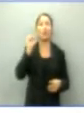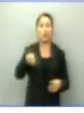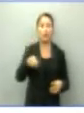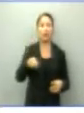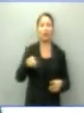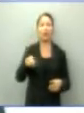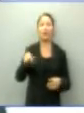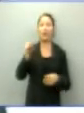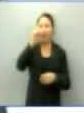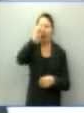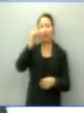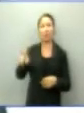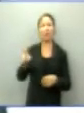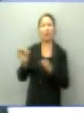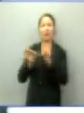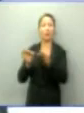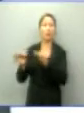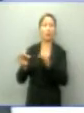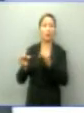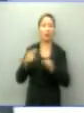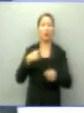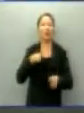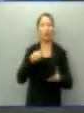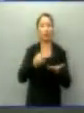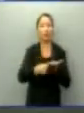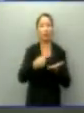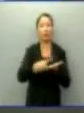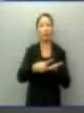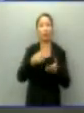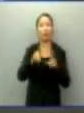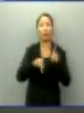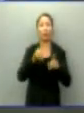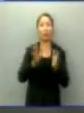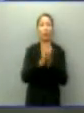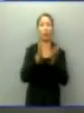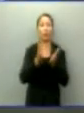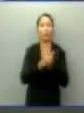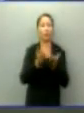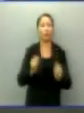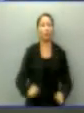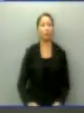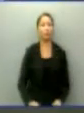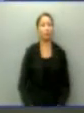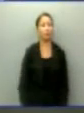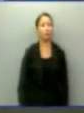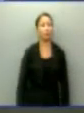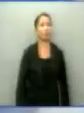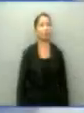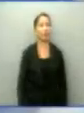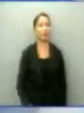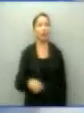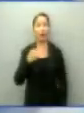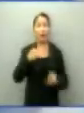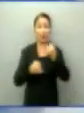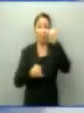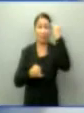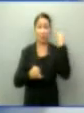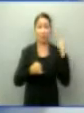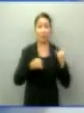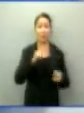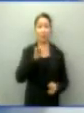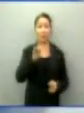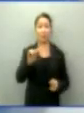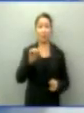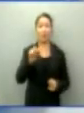temos compromisso com o povo pobre. Tempo, candidato. Tréplica de Janete Riva. Bom, o meu plano de